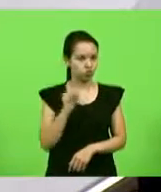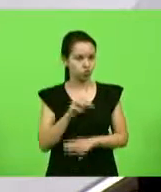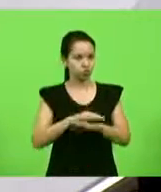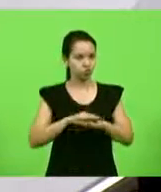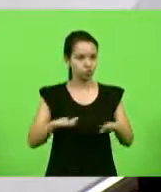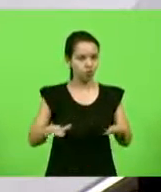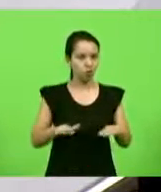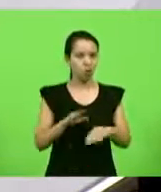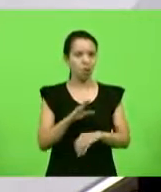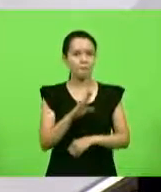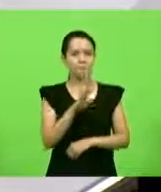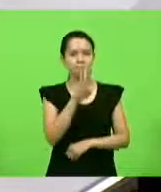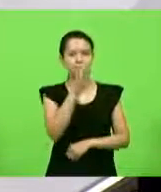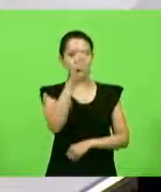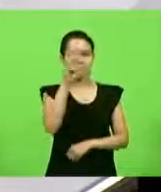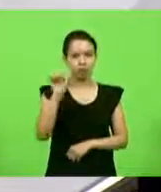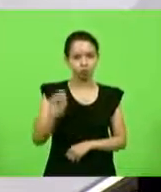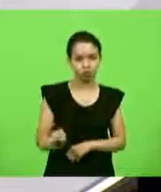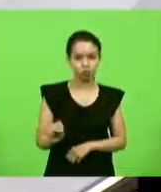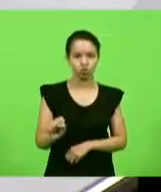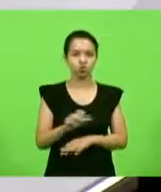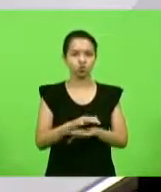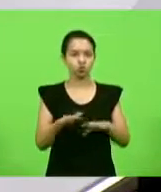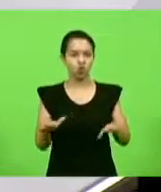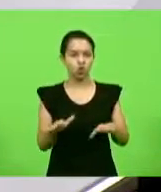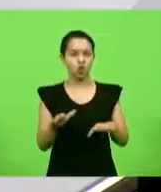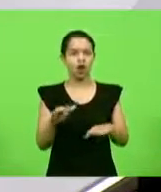Barra do Sul e não apenas Aracuaria.